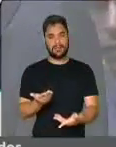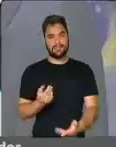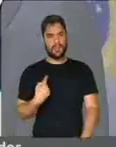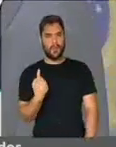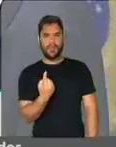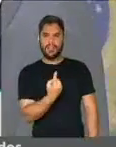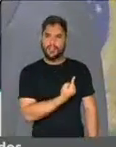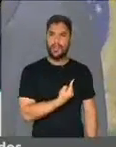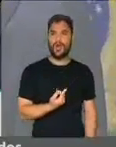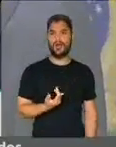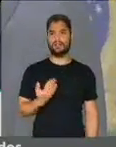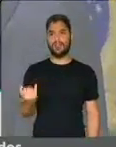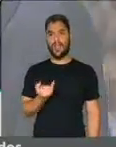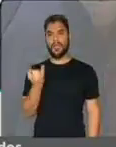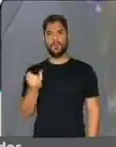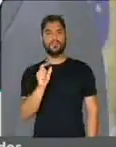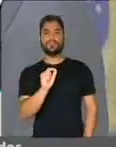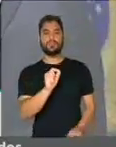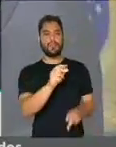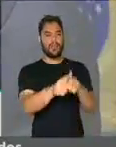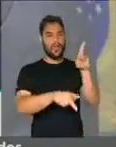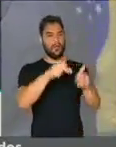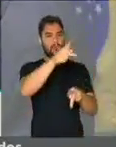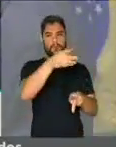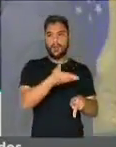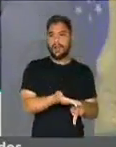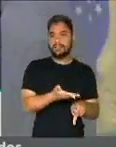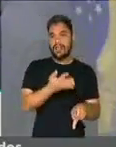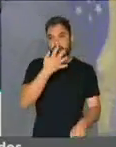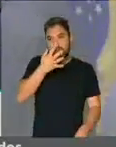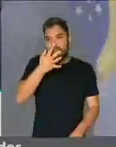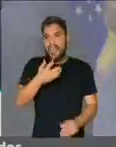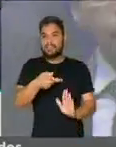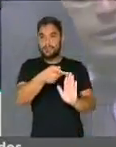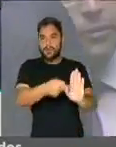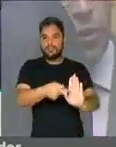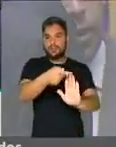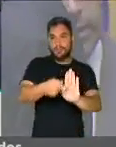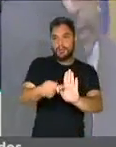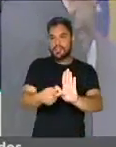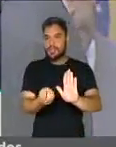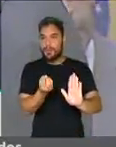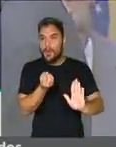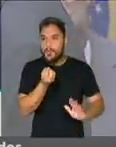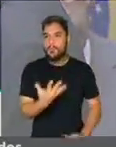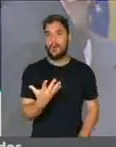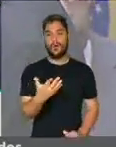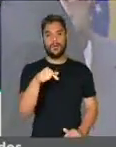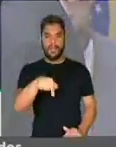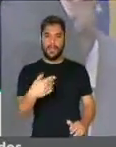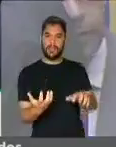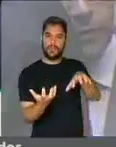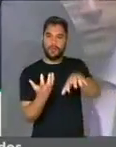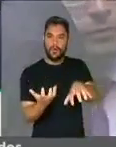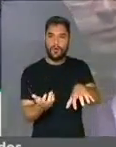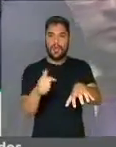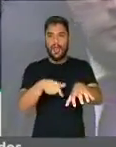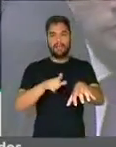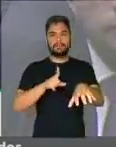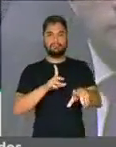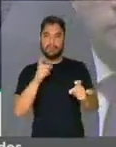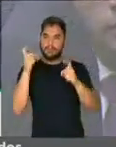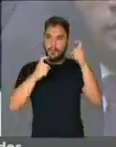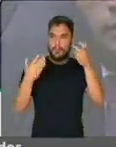muito importante que o povo veja essas agendas positivas que o Congresso Nacional tem feito, se preocupado